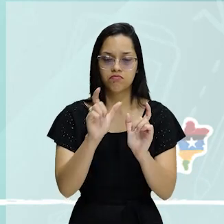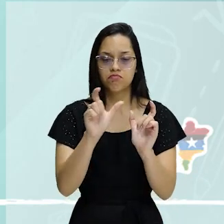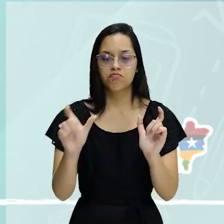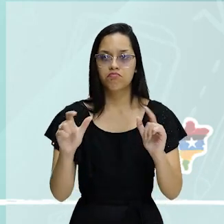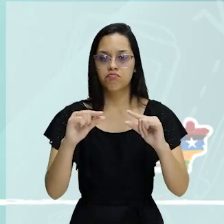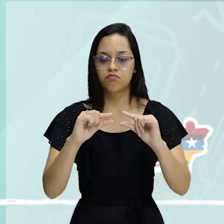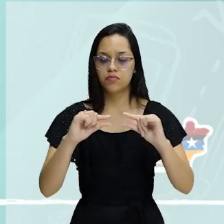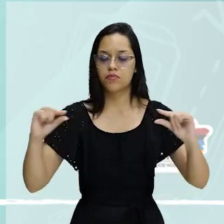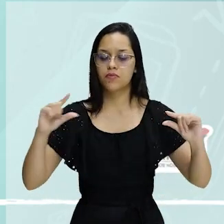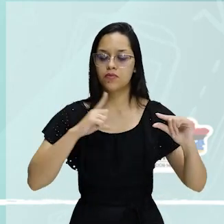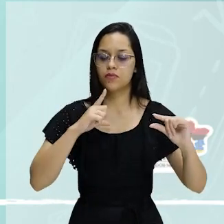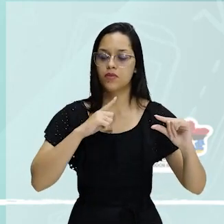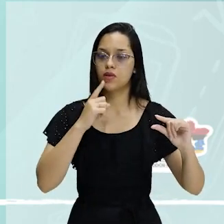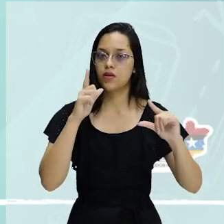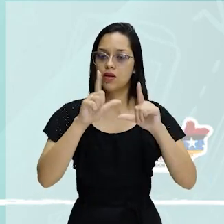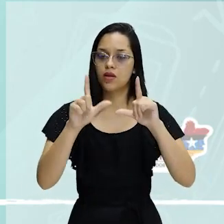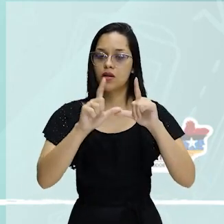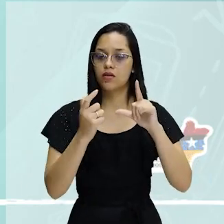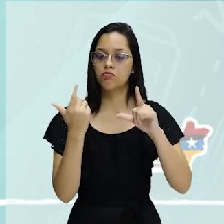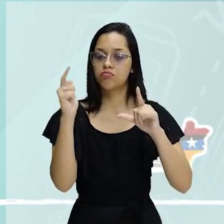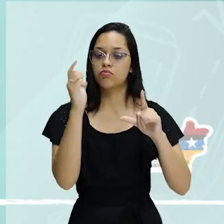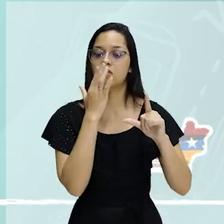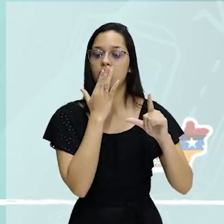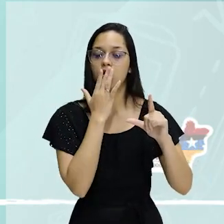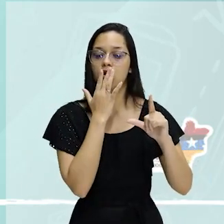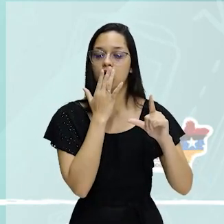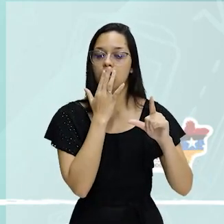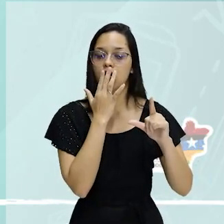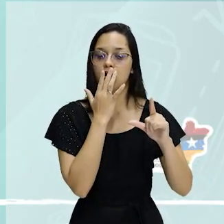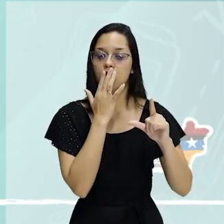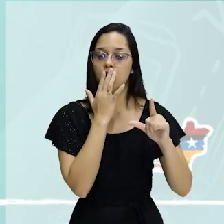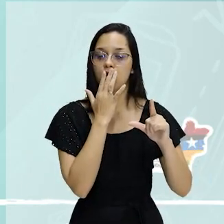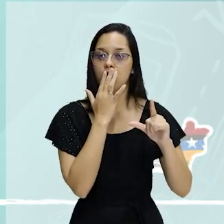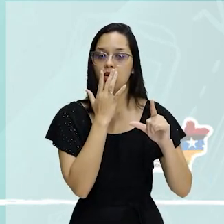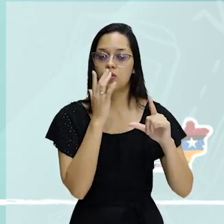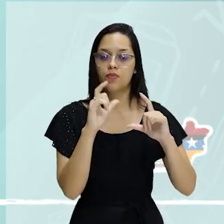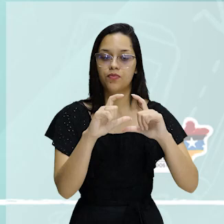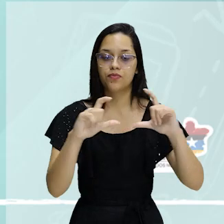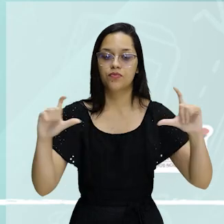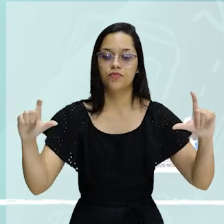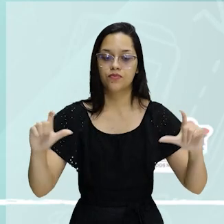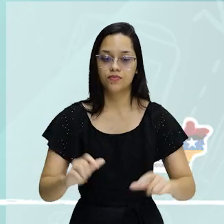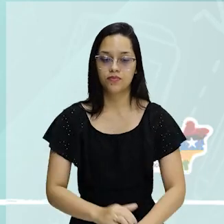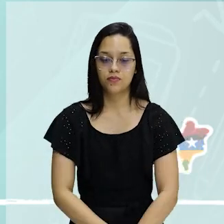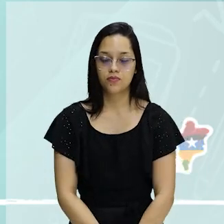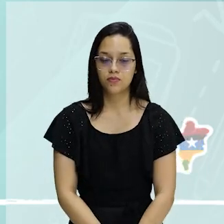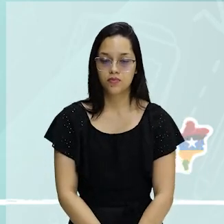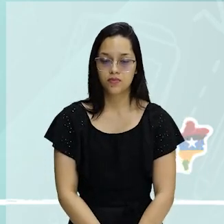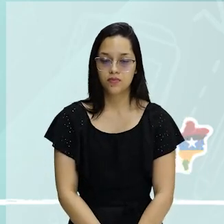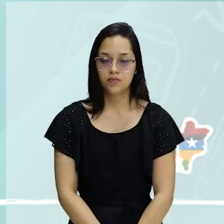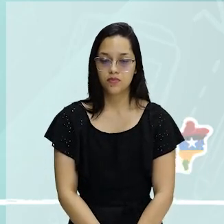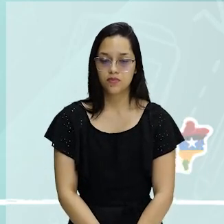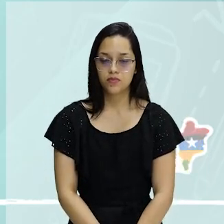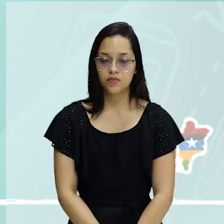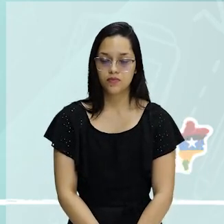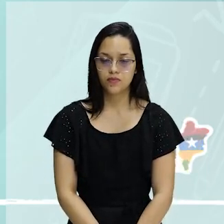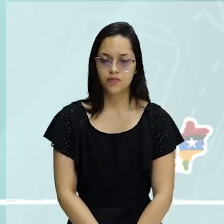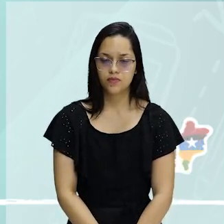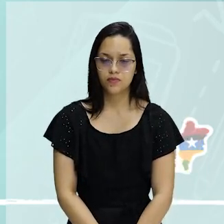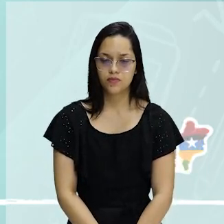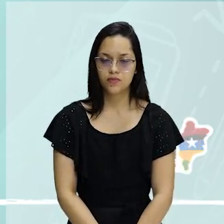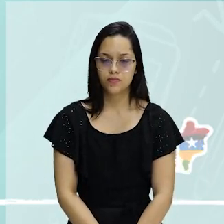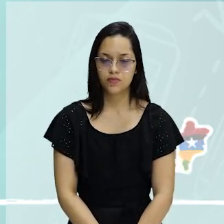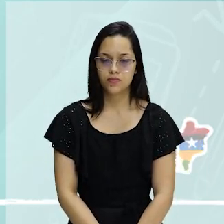sublinhadas e com a letra de outra cor. A leitura que é um testemunho oral da palavra escrita de